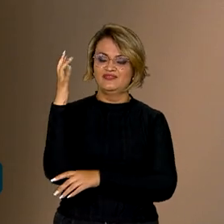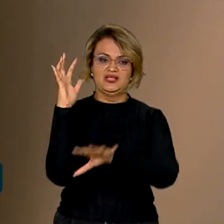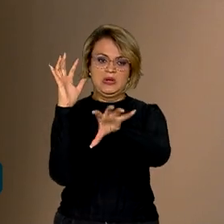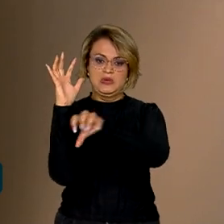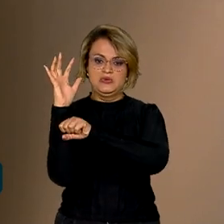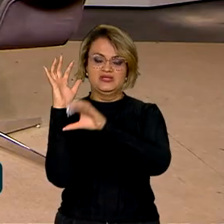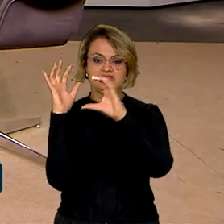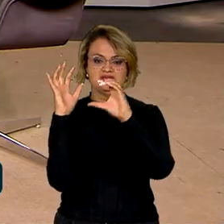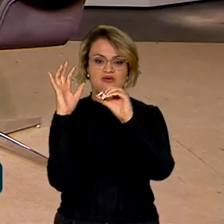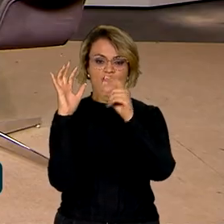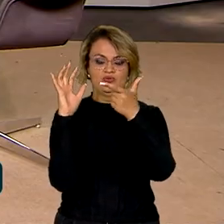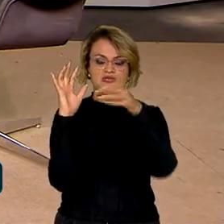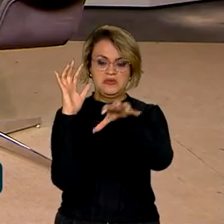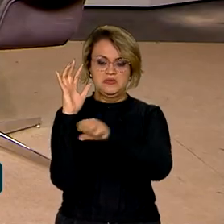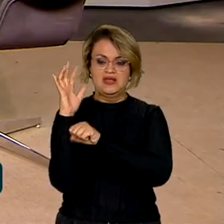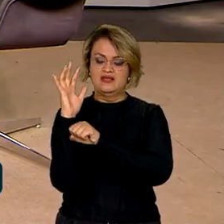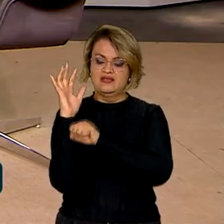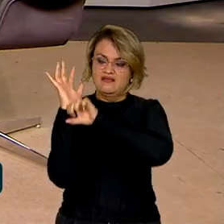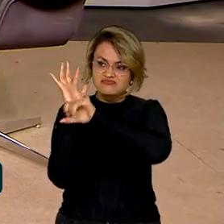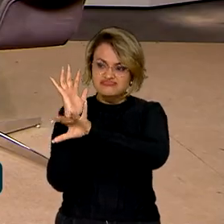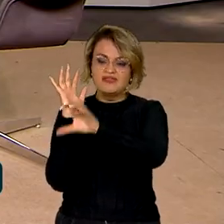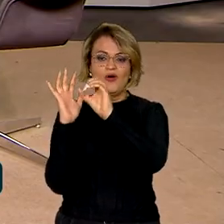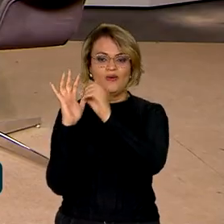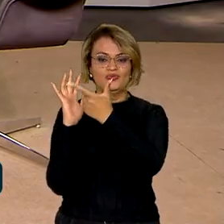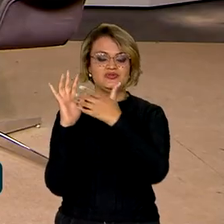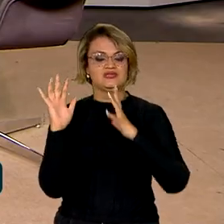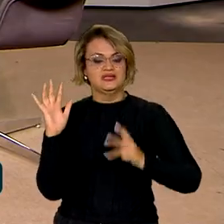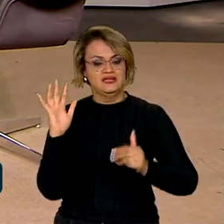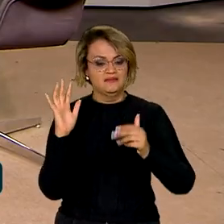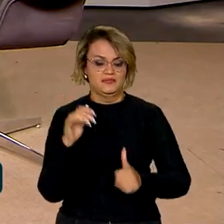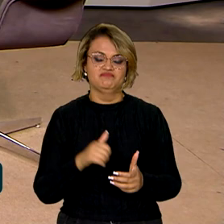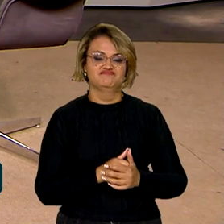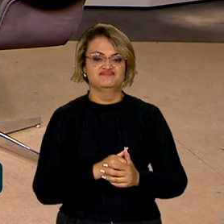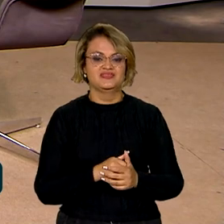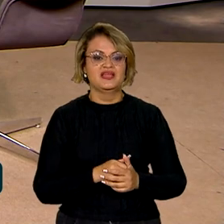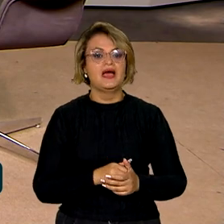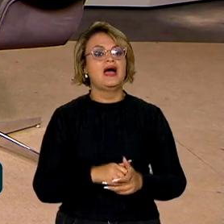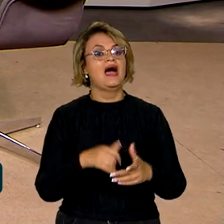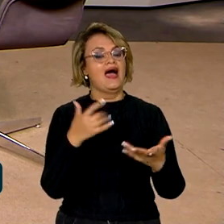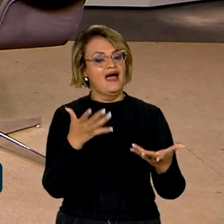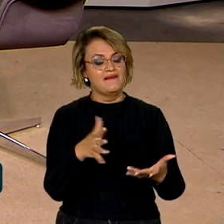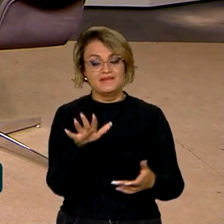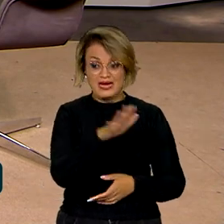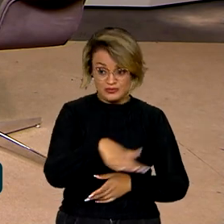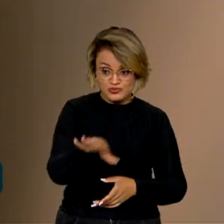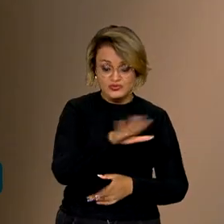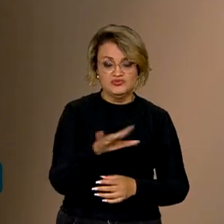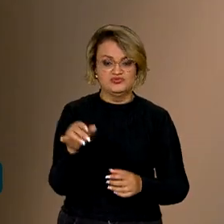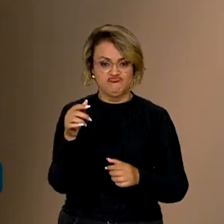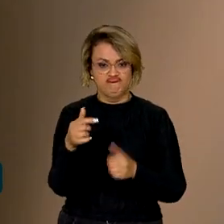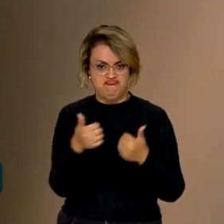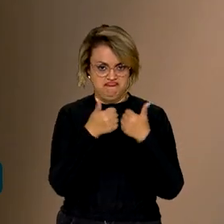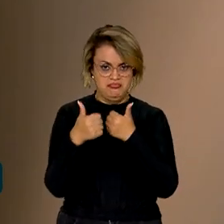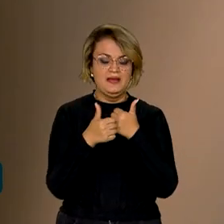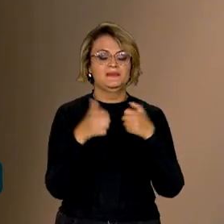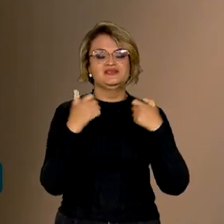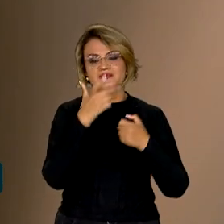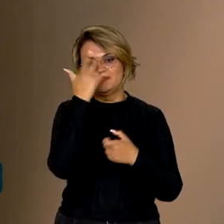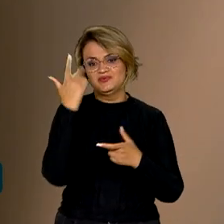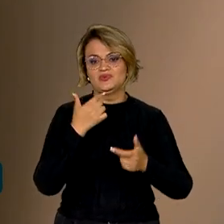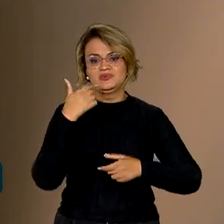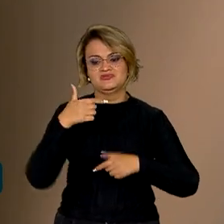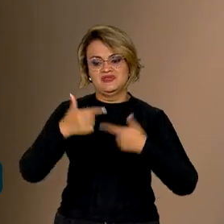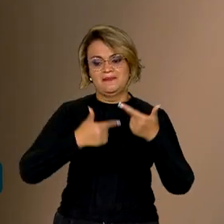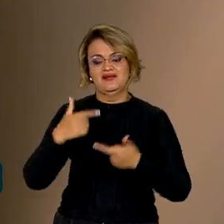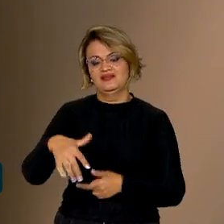de reconstrução, você vai ter que ter viveiros, você vai ter que ter gente coletando sementes, para que a gente possa ter